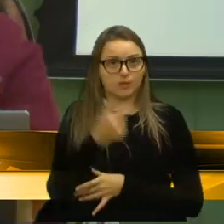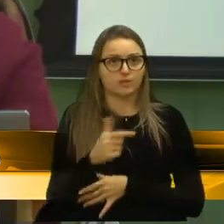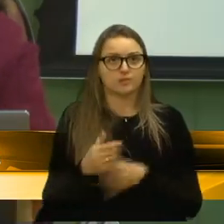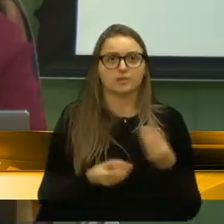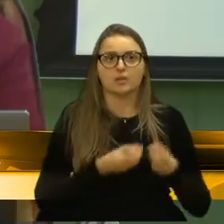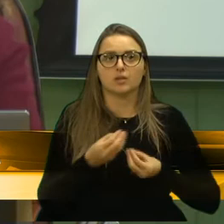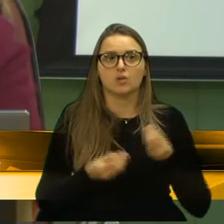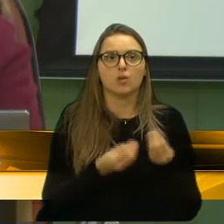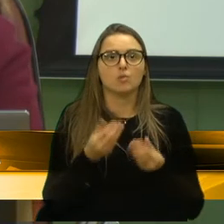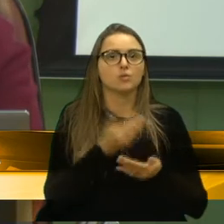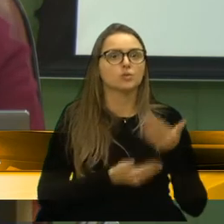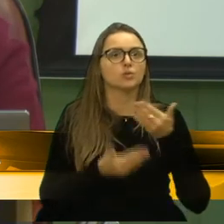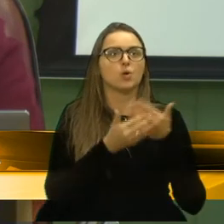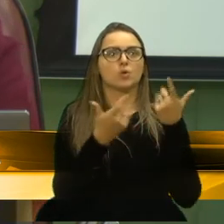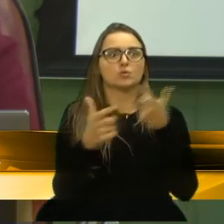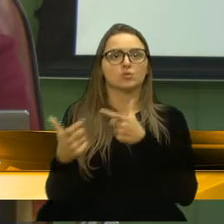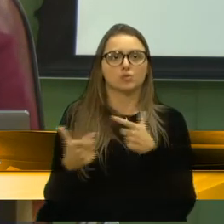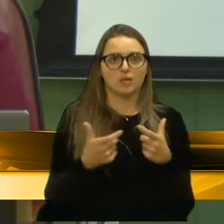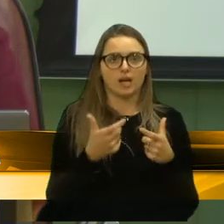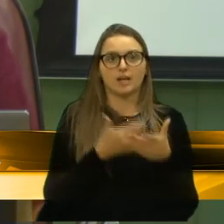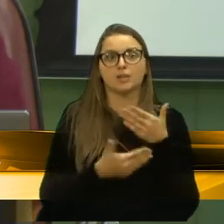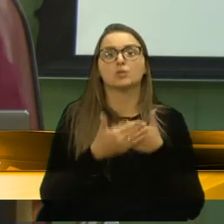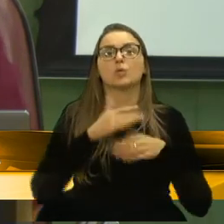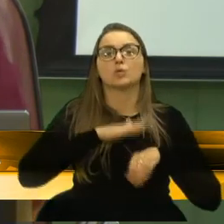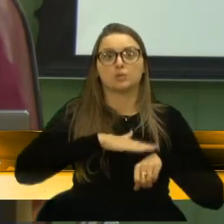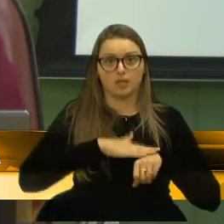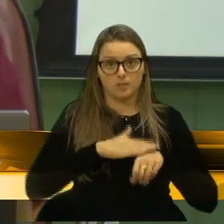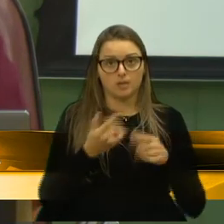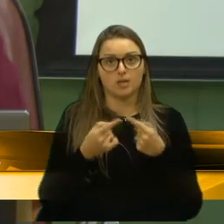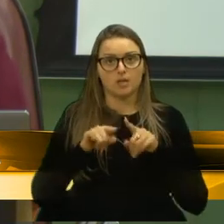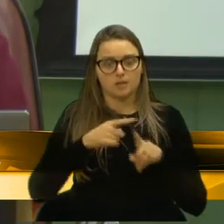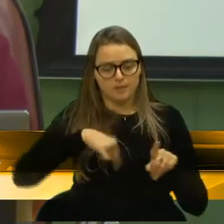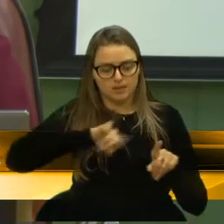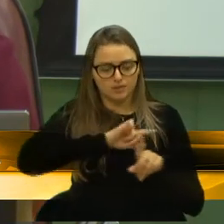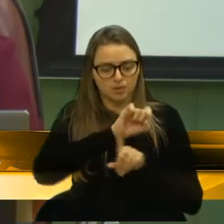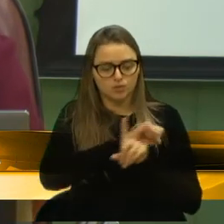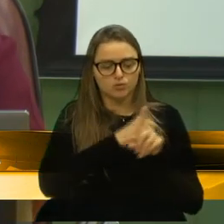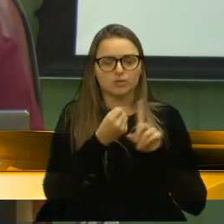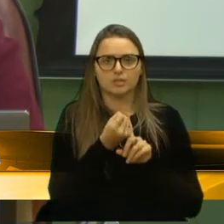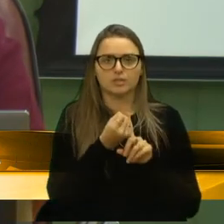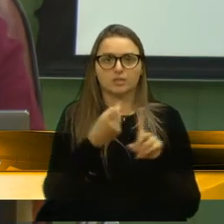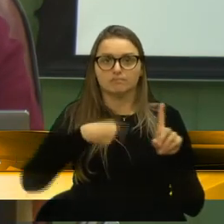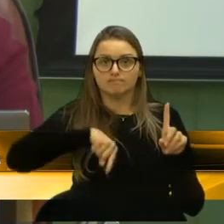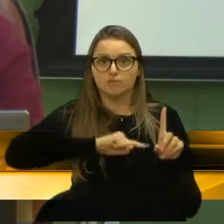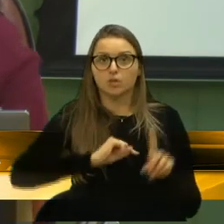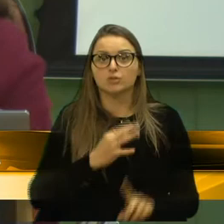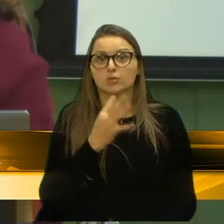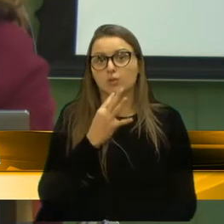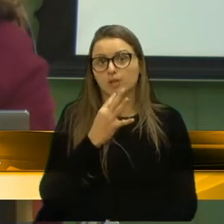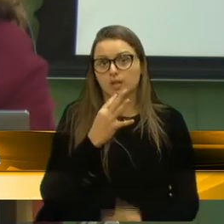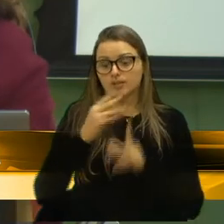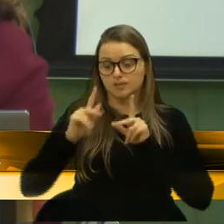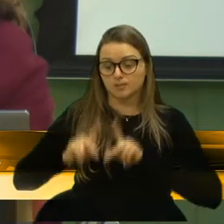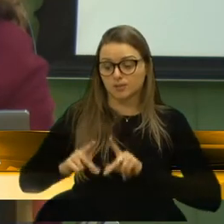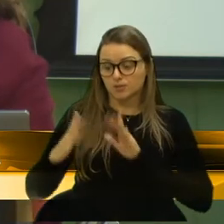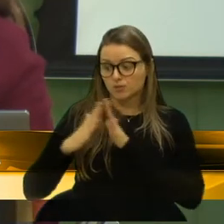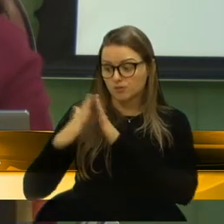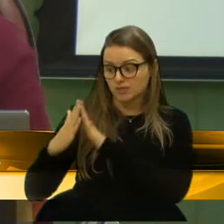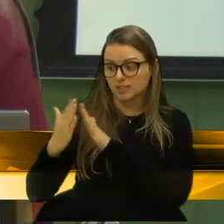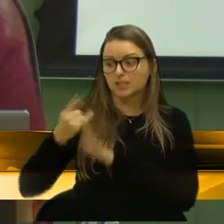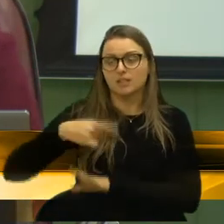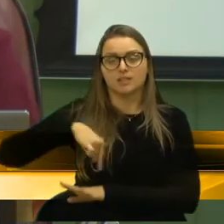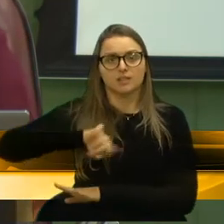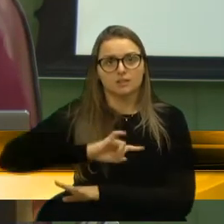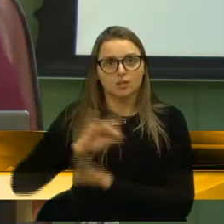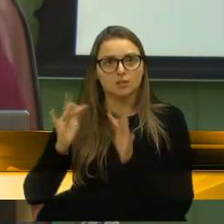em todos os lugares o tempo todo. Mas nós, enquanto sociedade, estamos, nós conhecemos as pessoas que moram ao nosso lado, nós